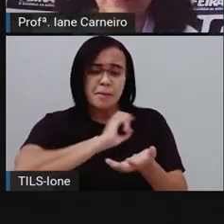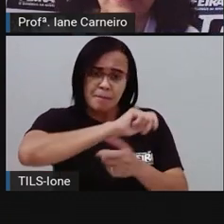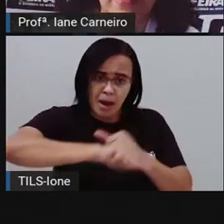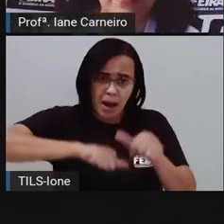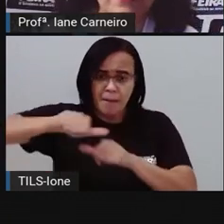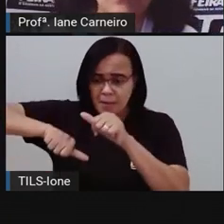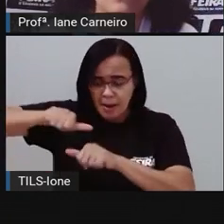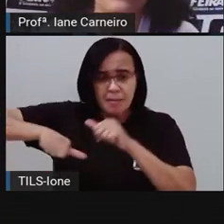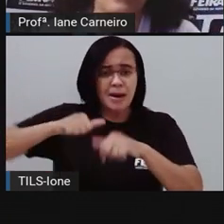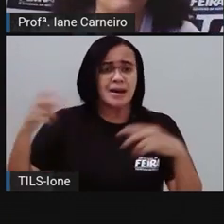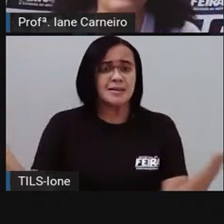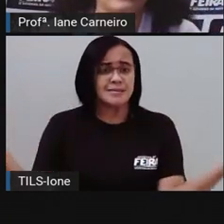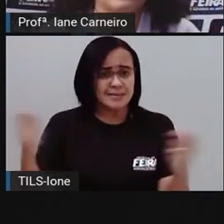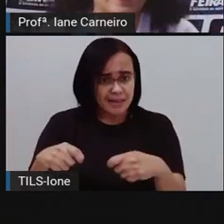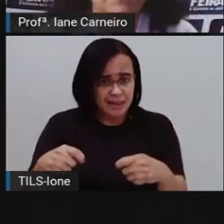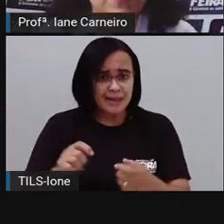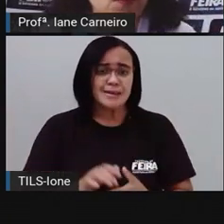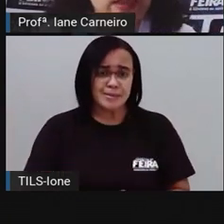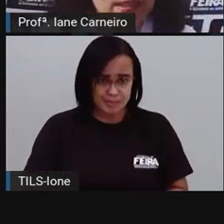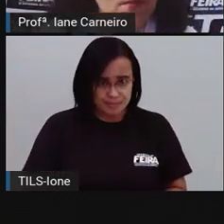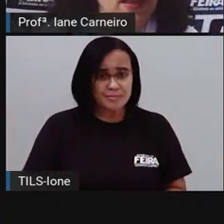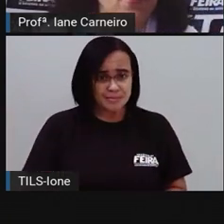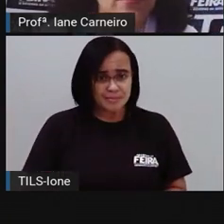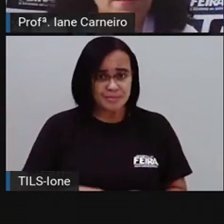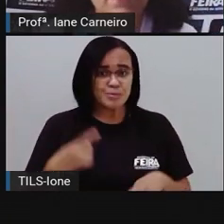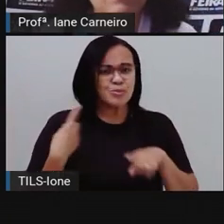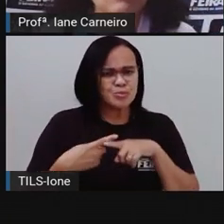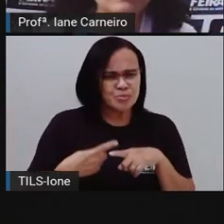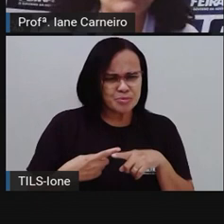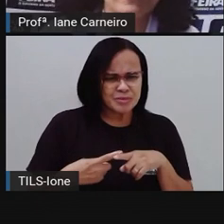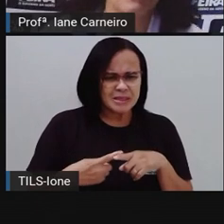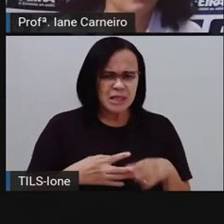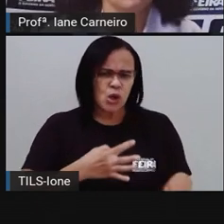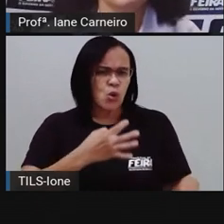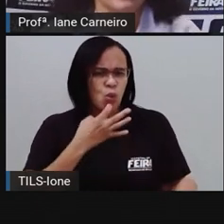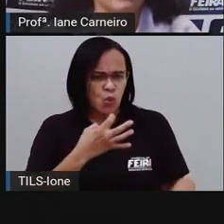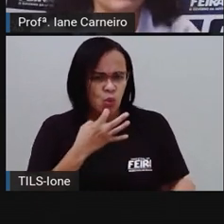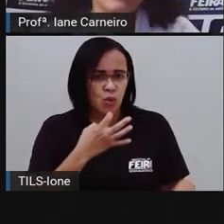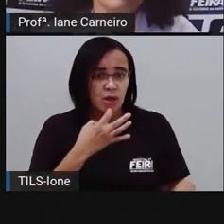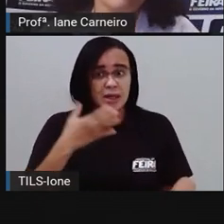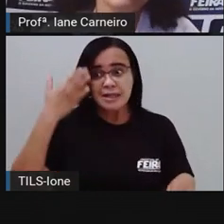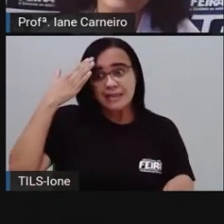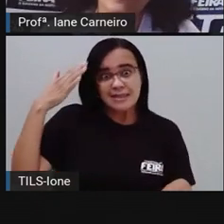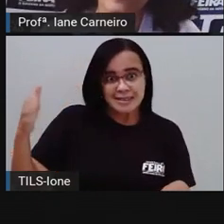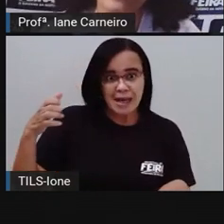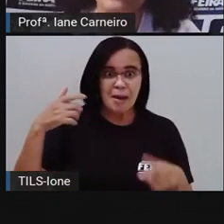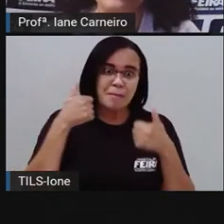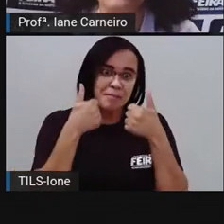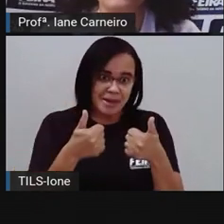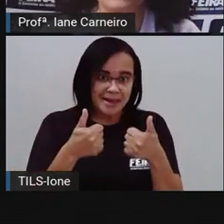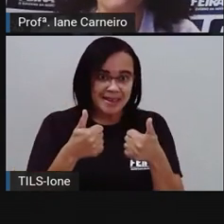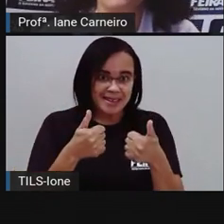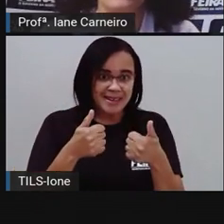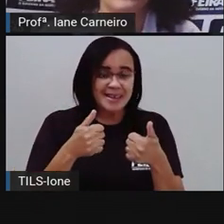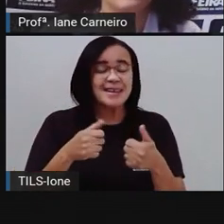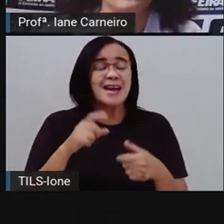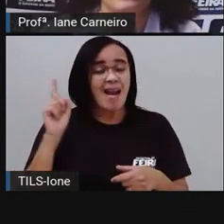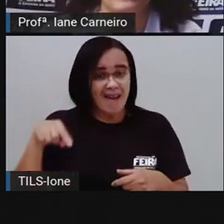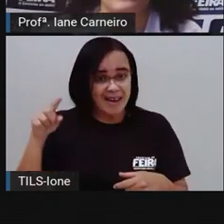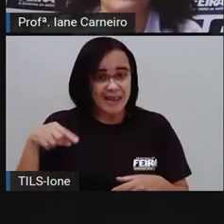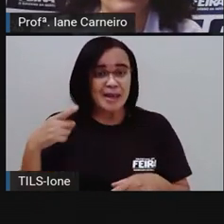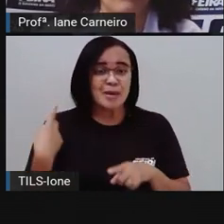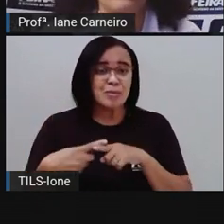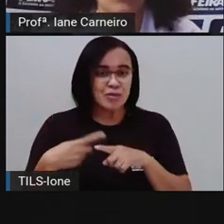coisa, né? Então, por que serve esse conhecimento, né? Para a gente não ter preconceito, né? com algumas cores, Tem gente que costuma,